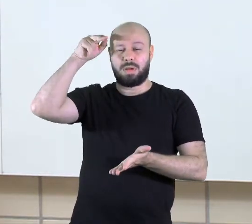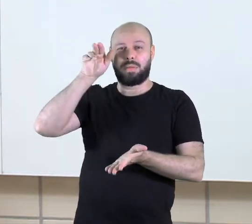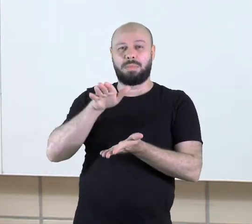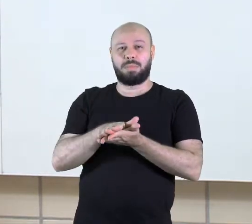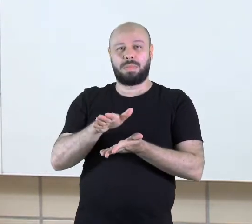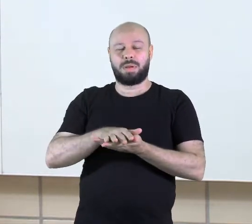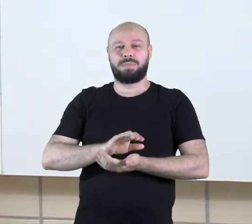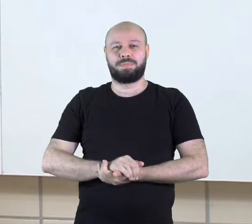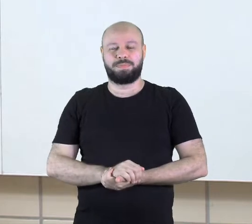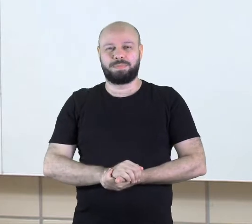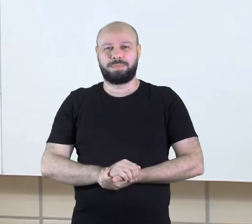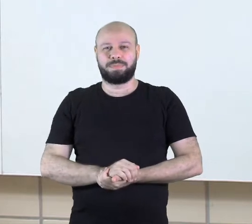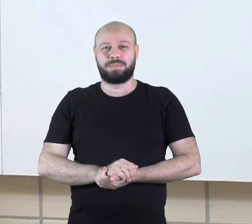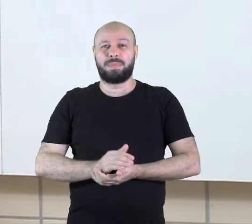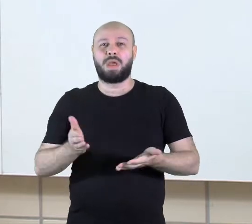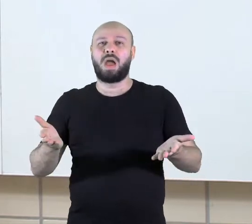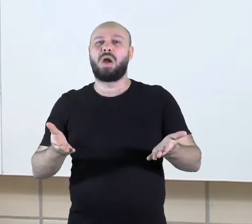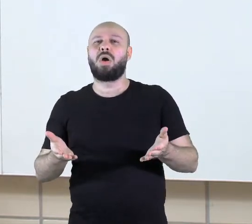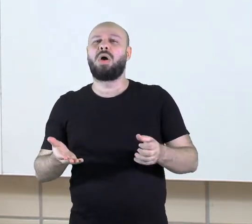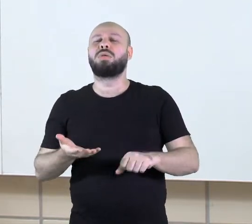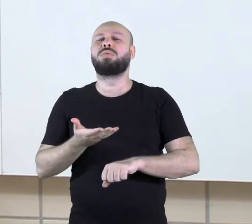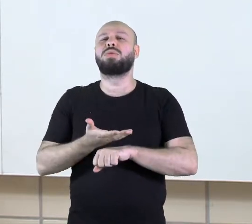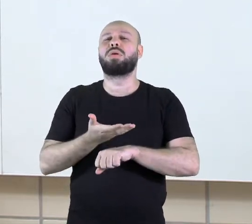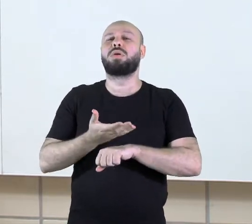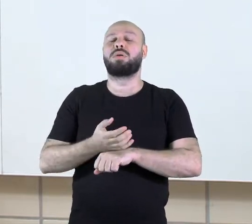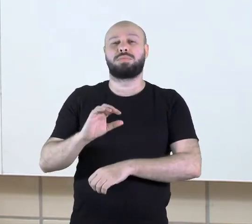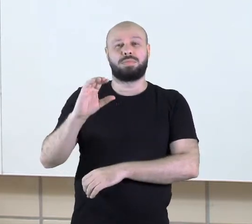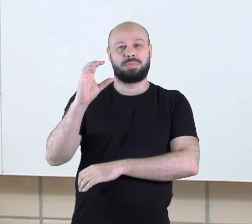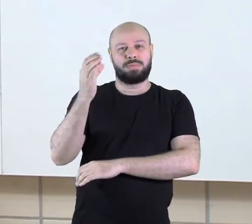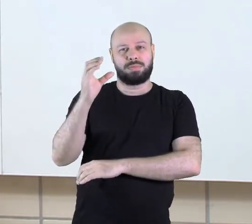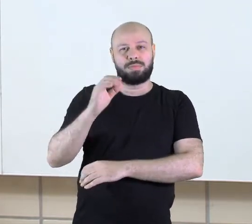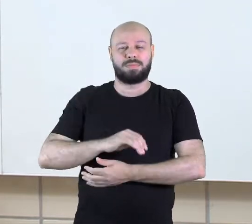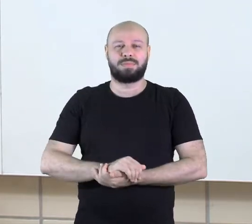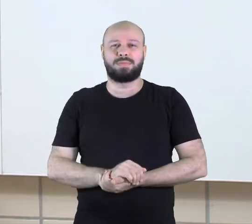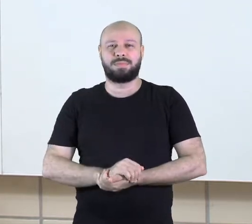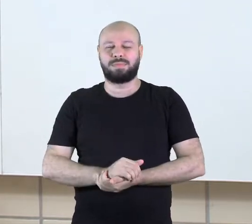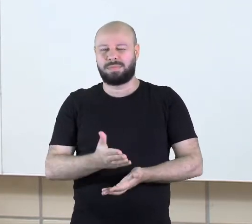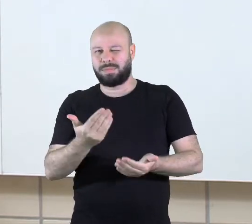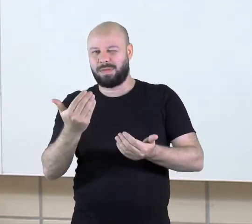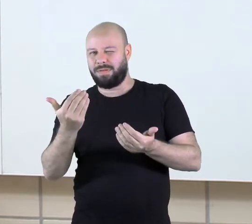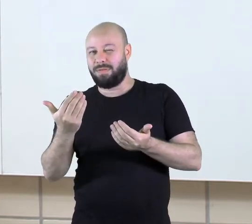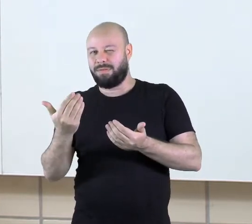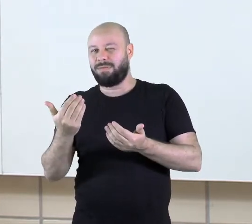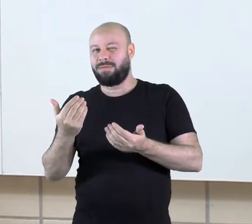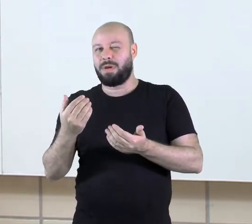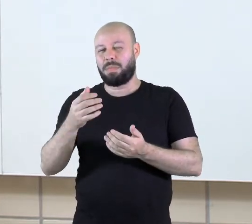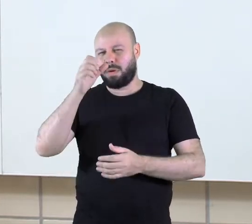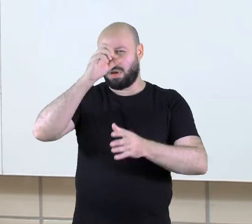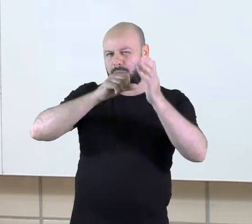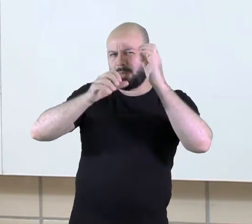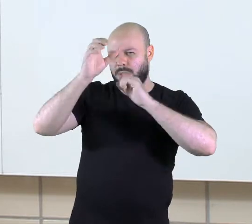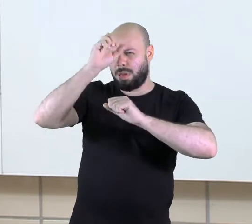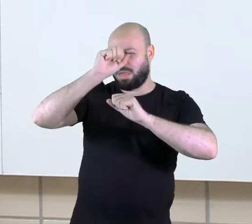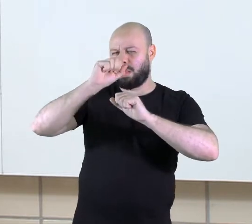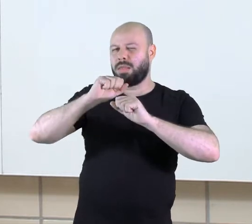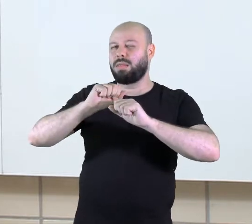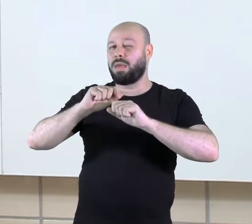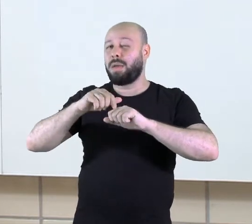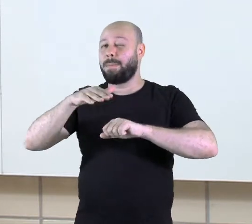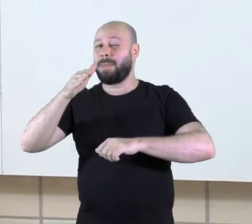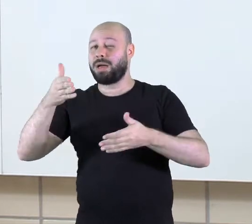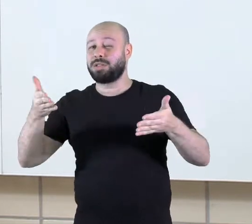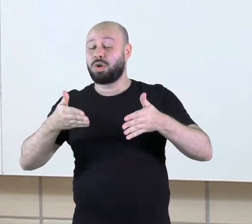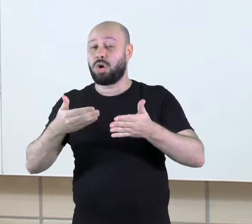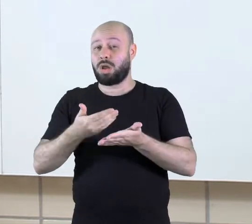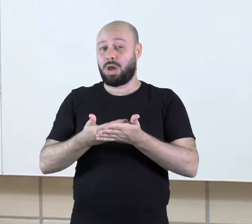Estamos aqui com o nosso componente curricular de ciências. Vamos lá? Vamos estar aprendendo um pouco mais na nossa aula de número